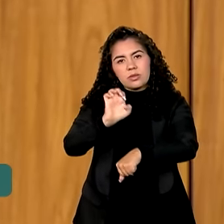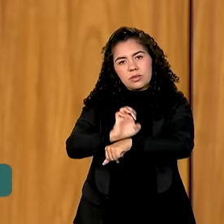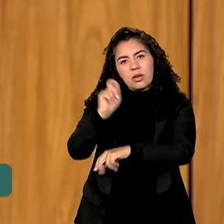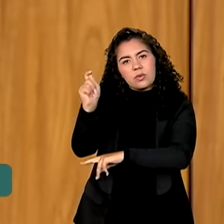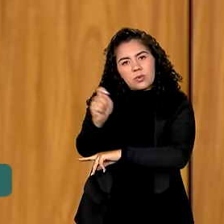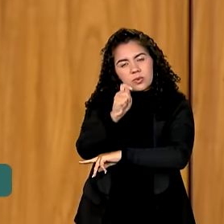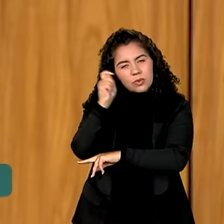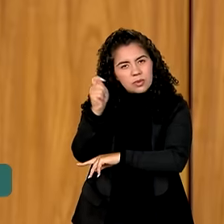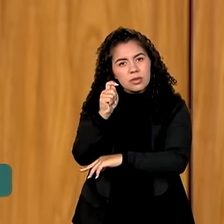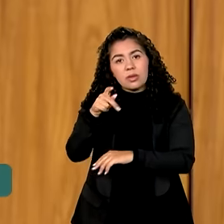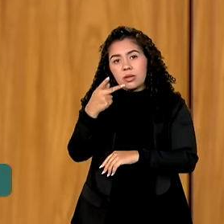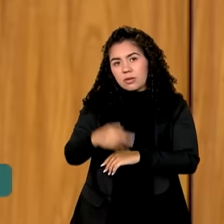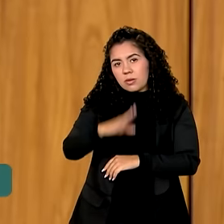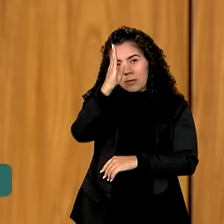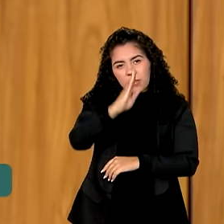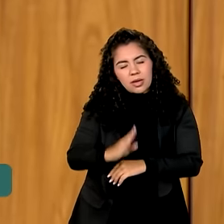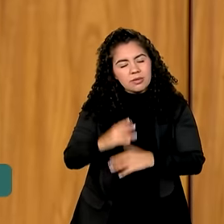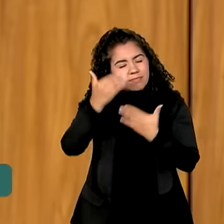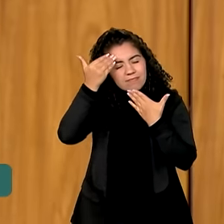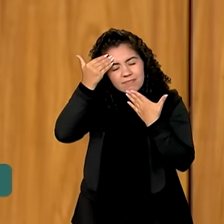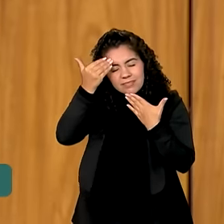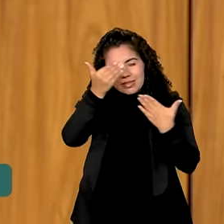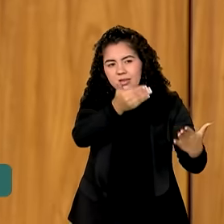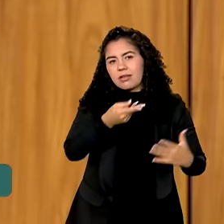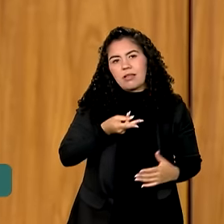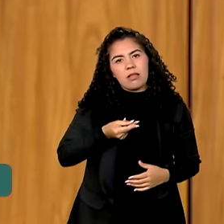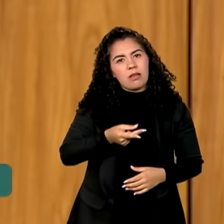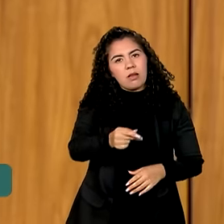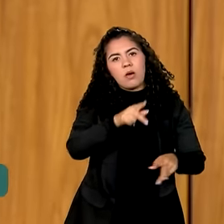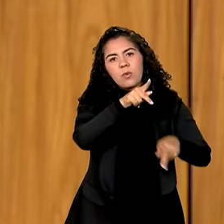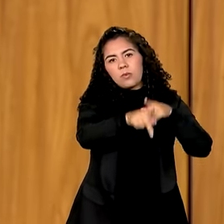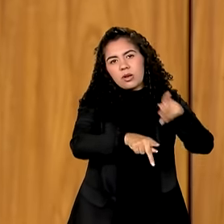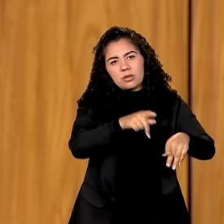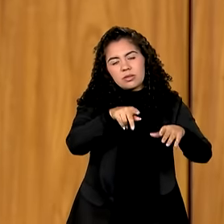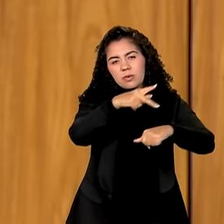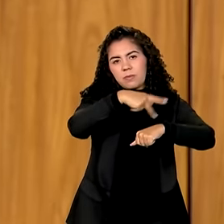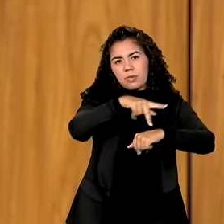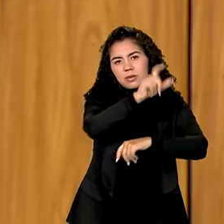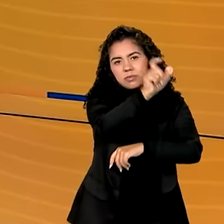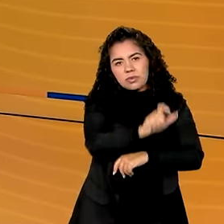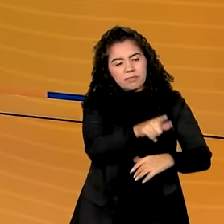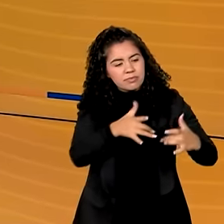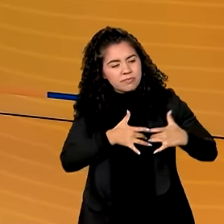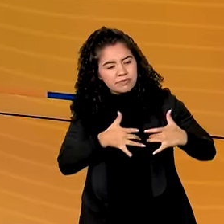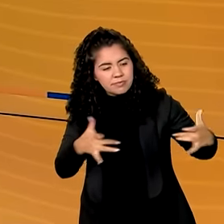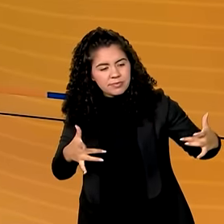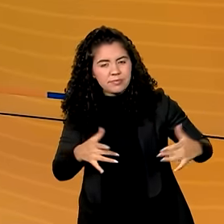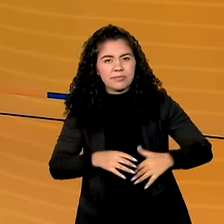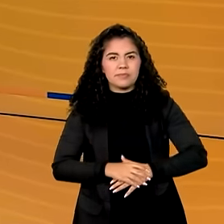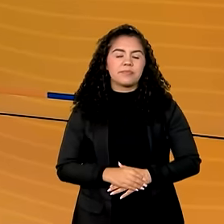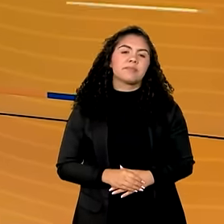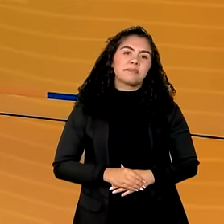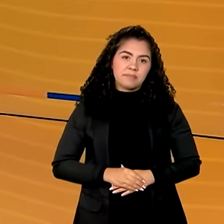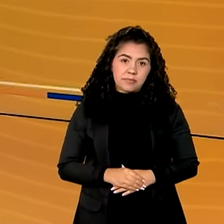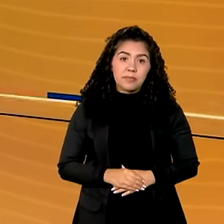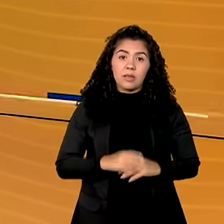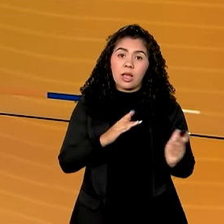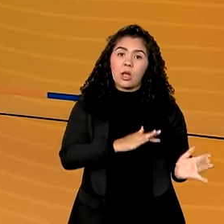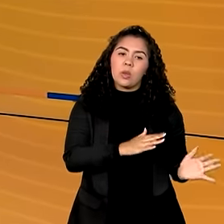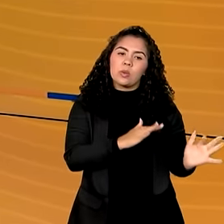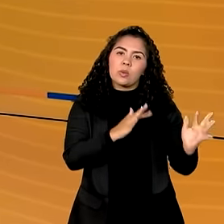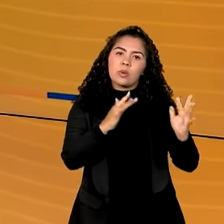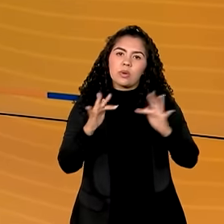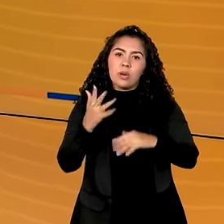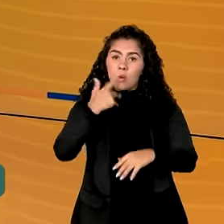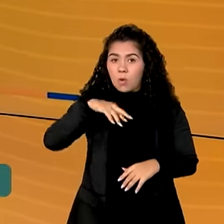será eternamente grato ao povo italiano por sua generosidade. E olha, durante o almoço